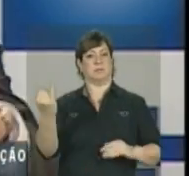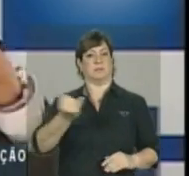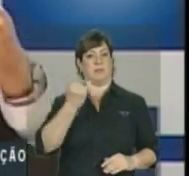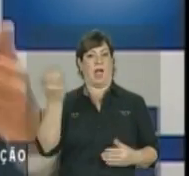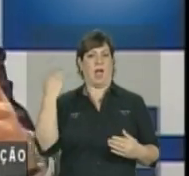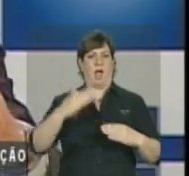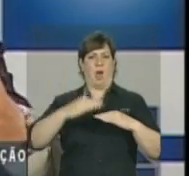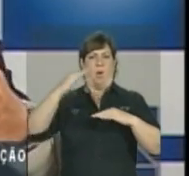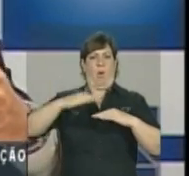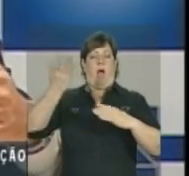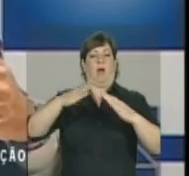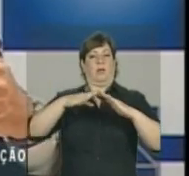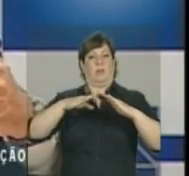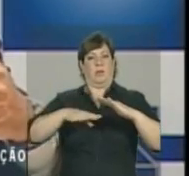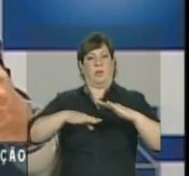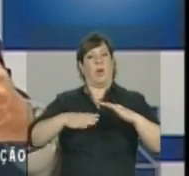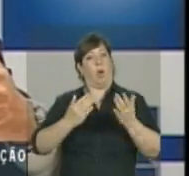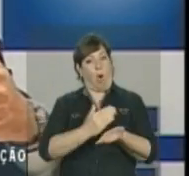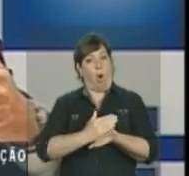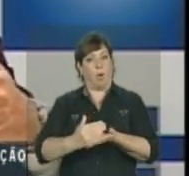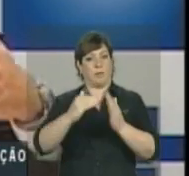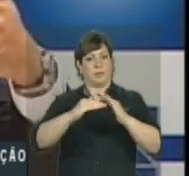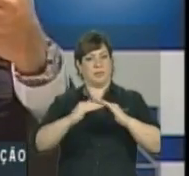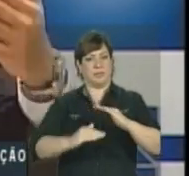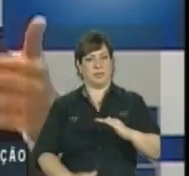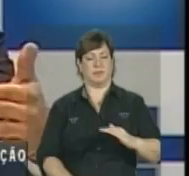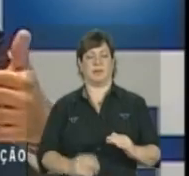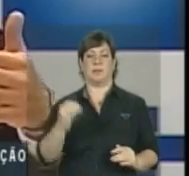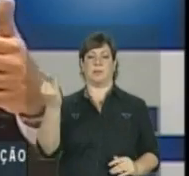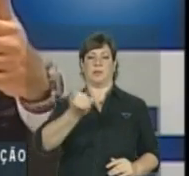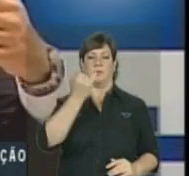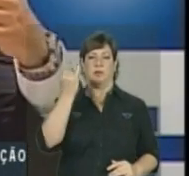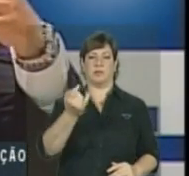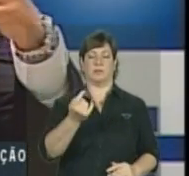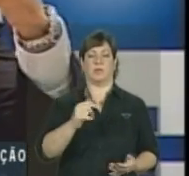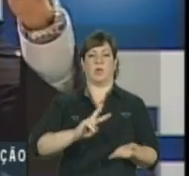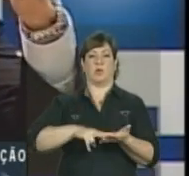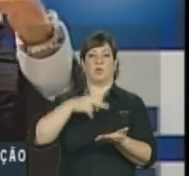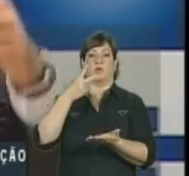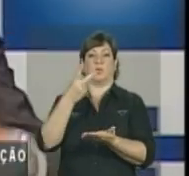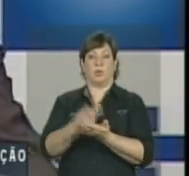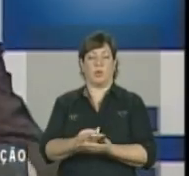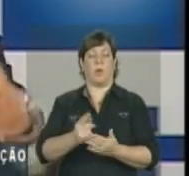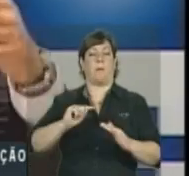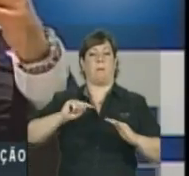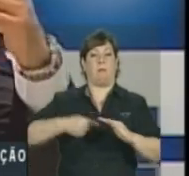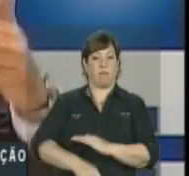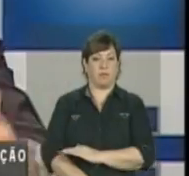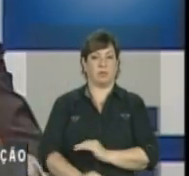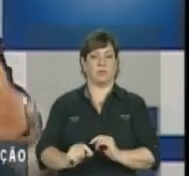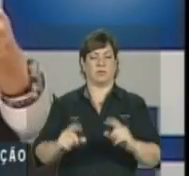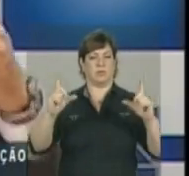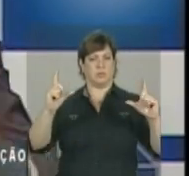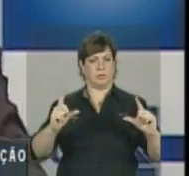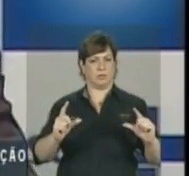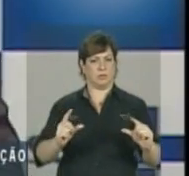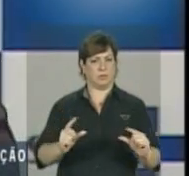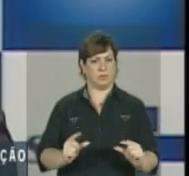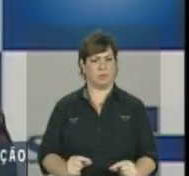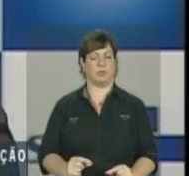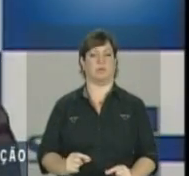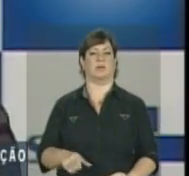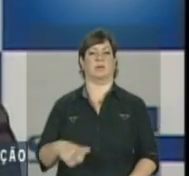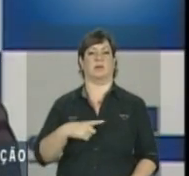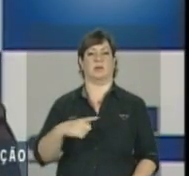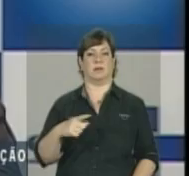é importante termos praticamente dobrado a intensidade da redução da